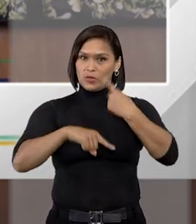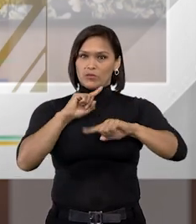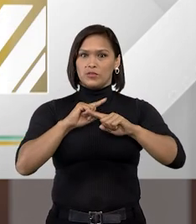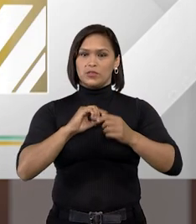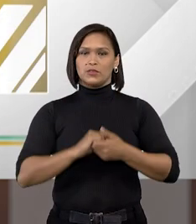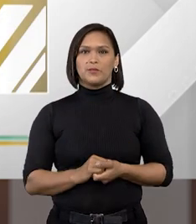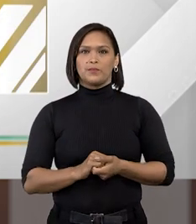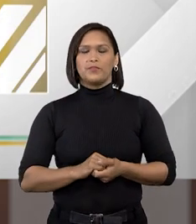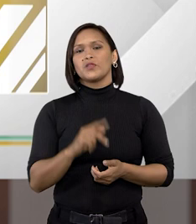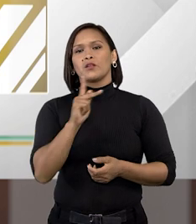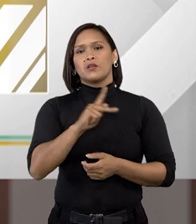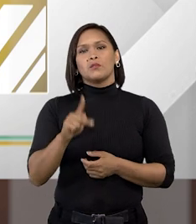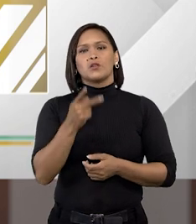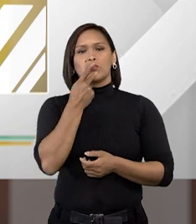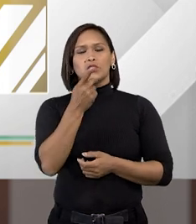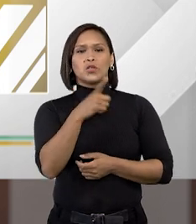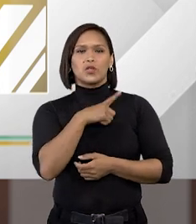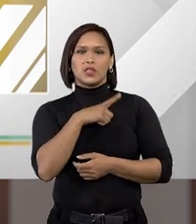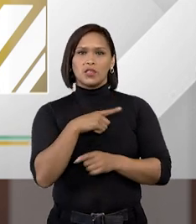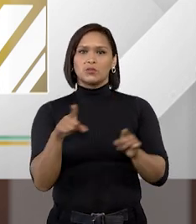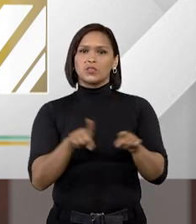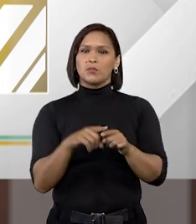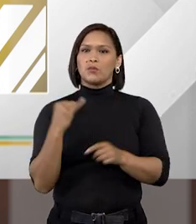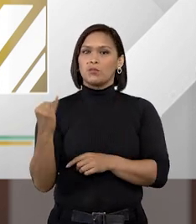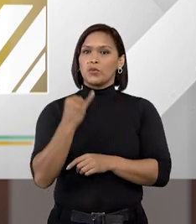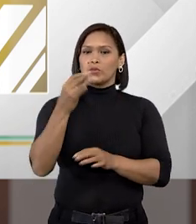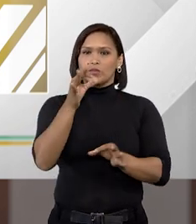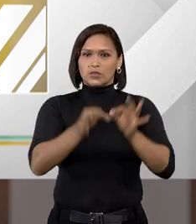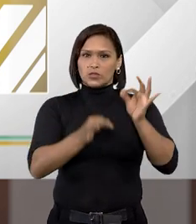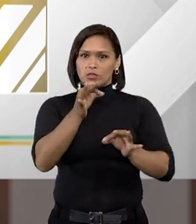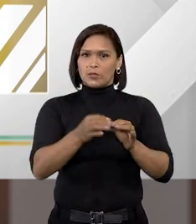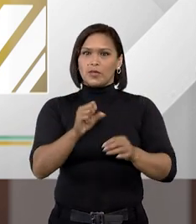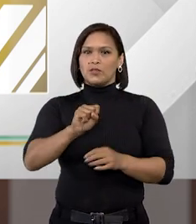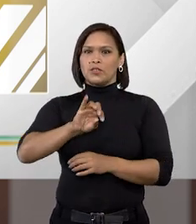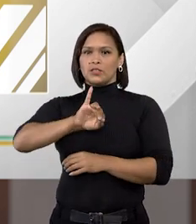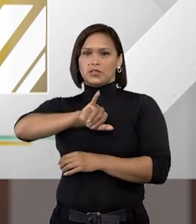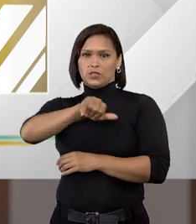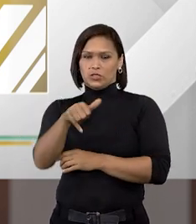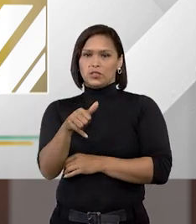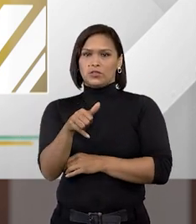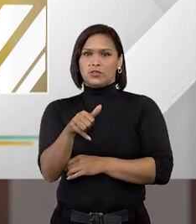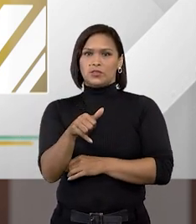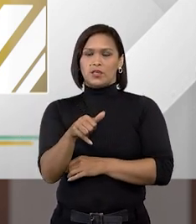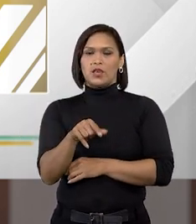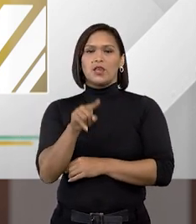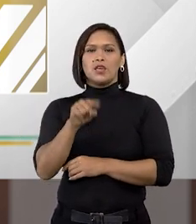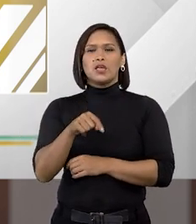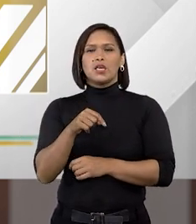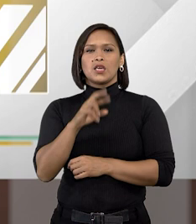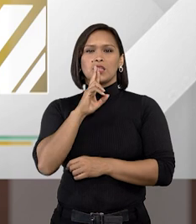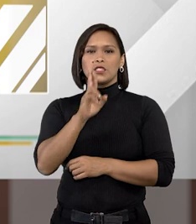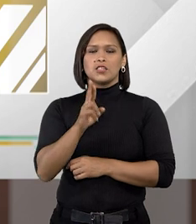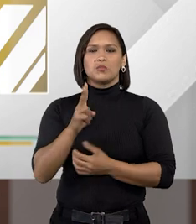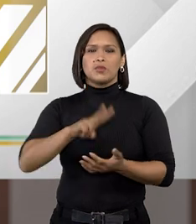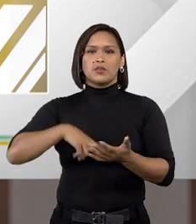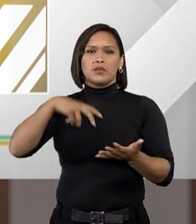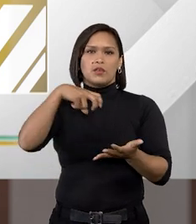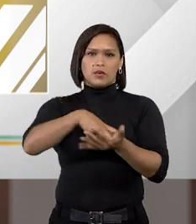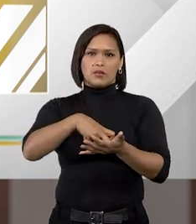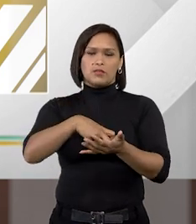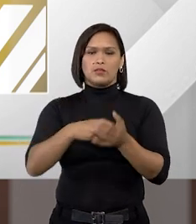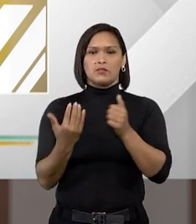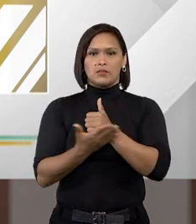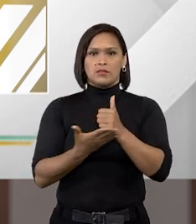professor Thales só temos inclusive um importante julgamento do Superior Tribunal de Justiça que diz respeito à condenação